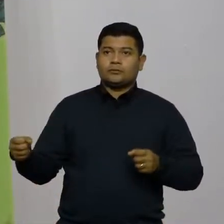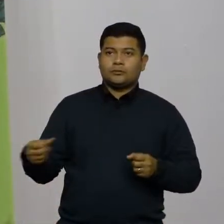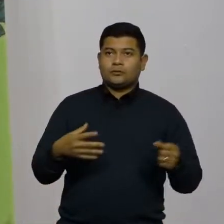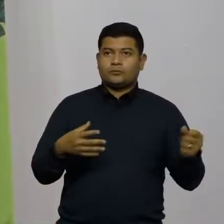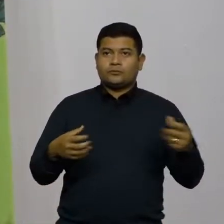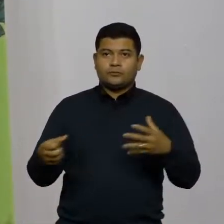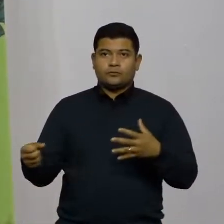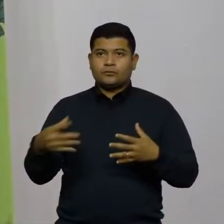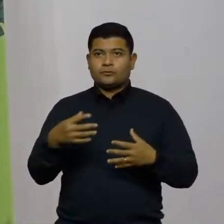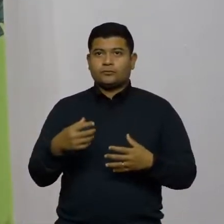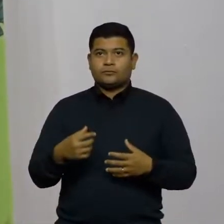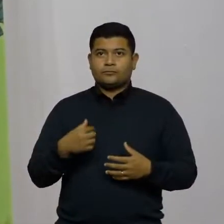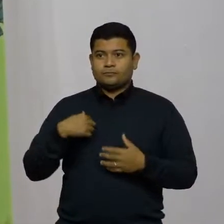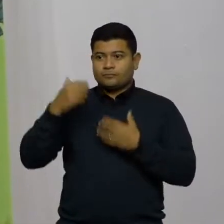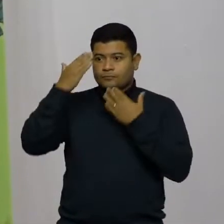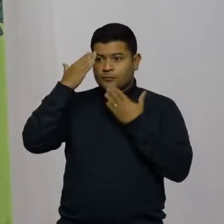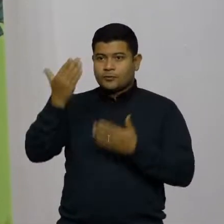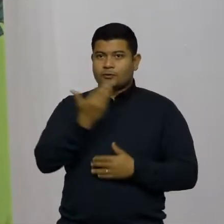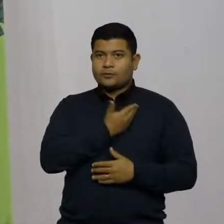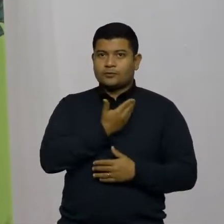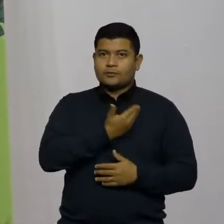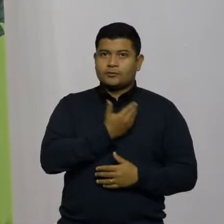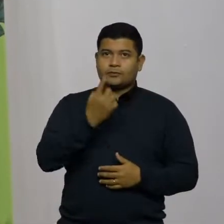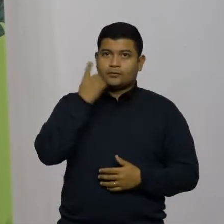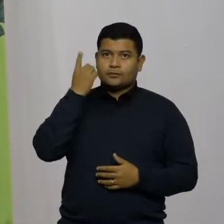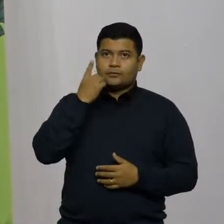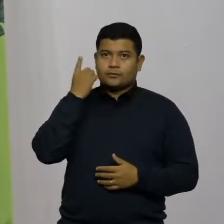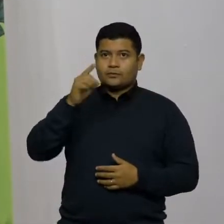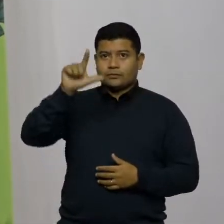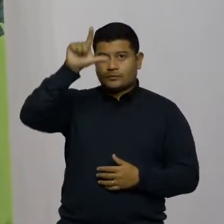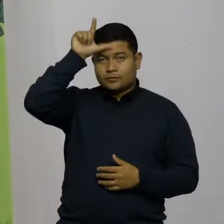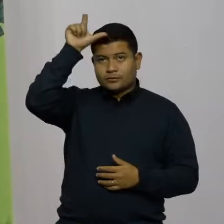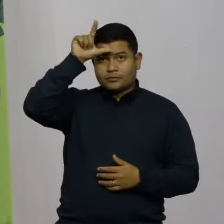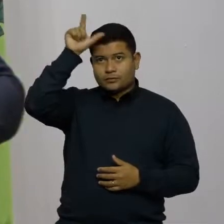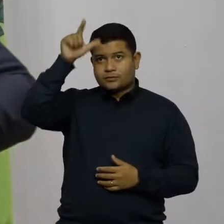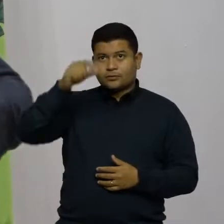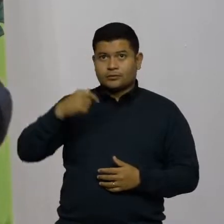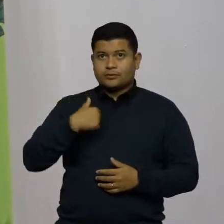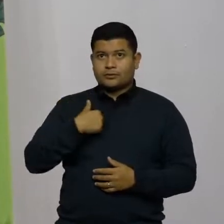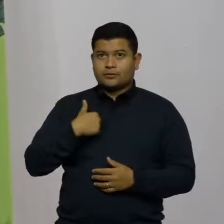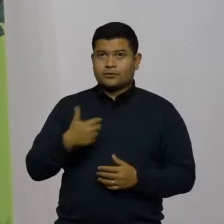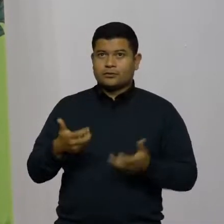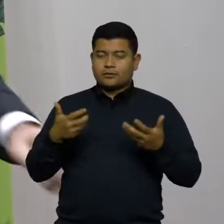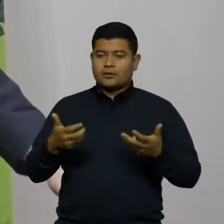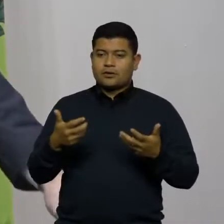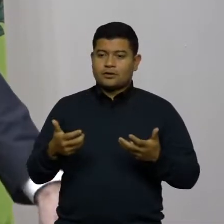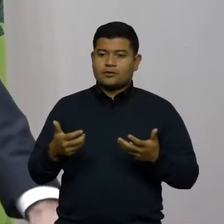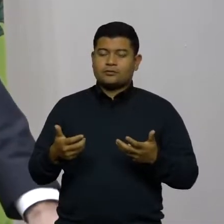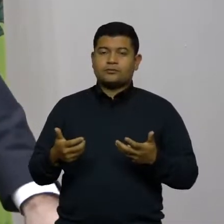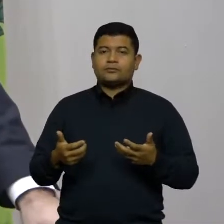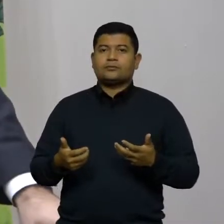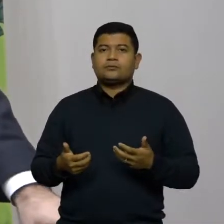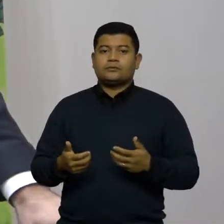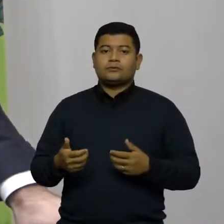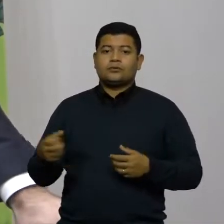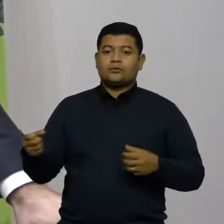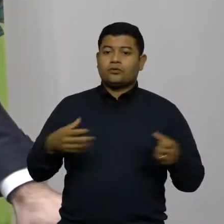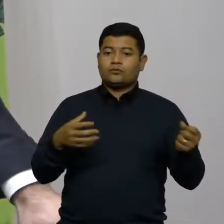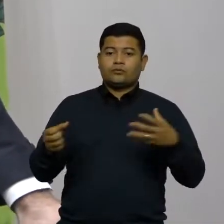muito obrigado meu colega deputado São José Lima. Eu quero falar sobre inovações políticas